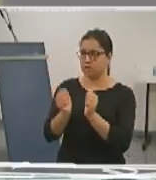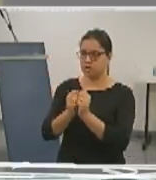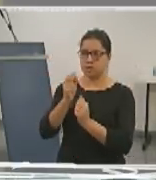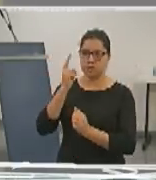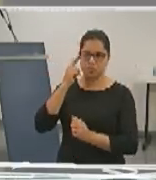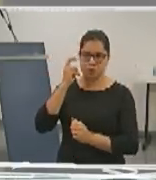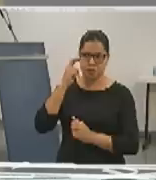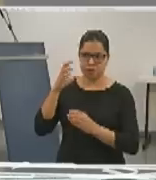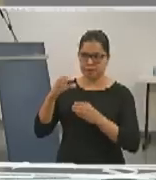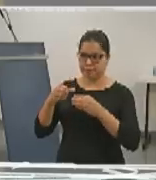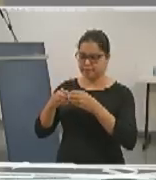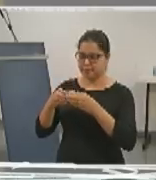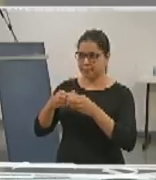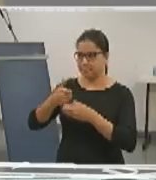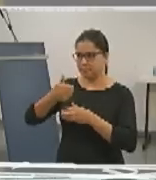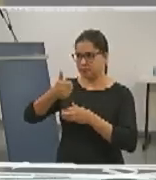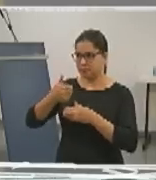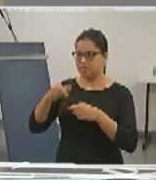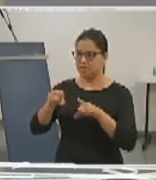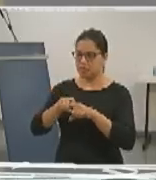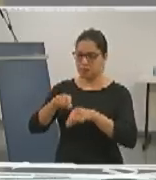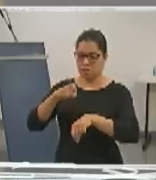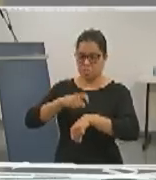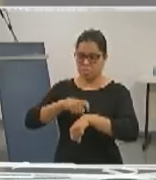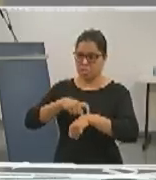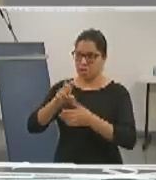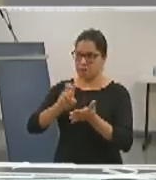que está comigo nesta jornada dividindo os três turnos